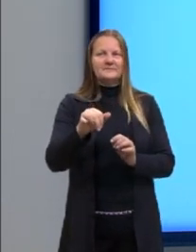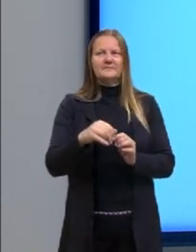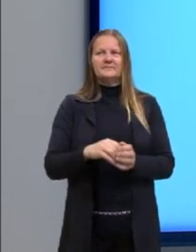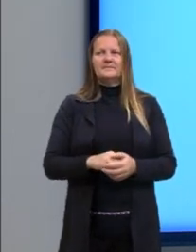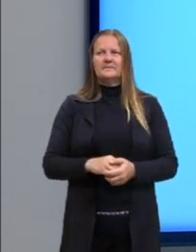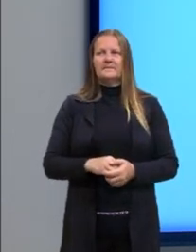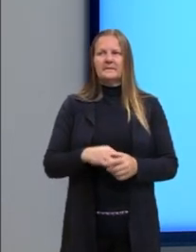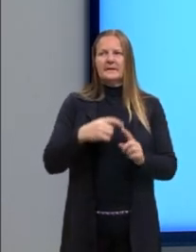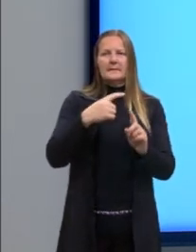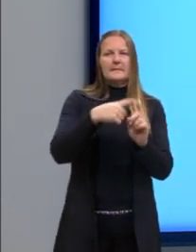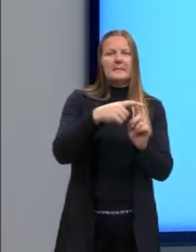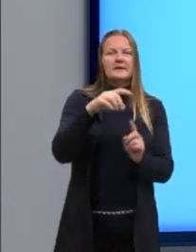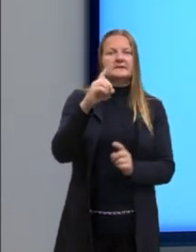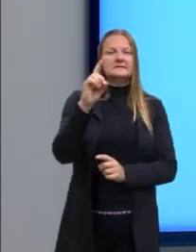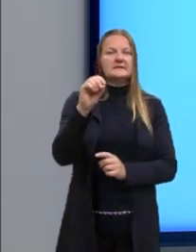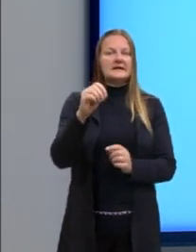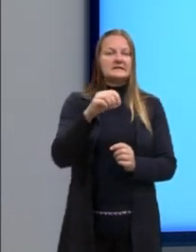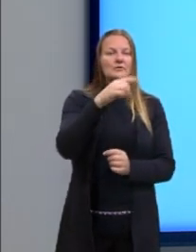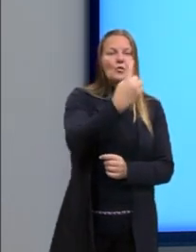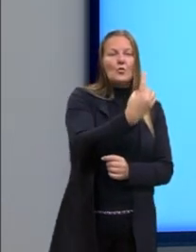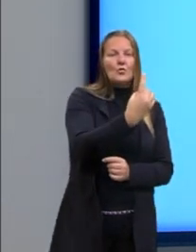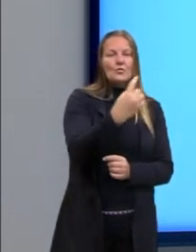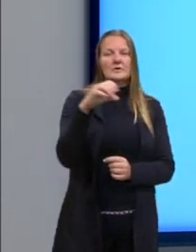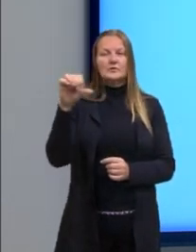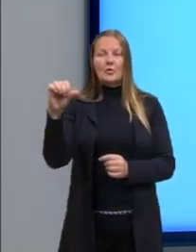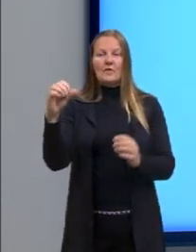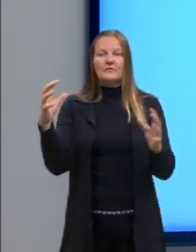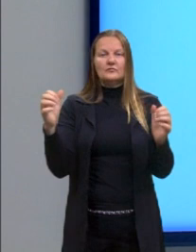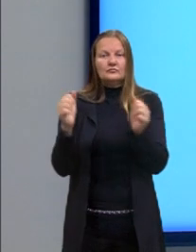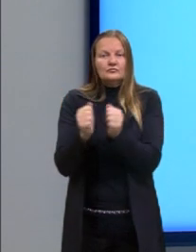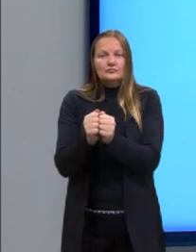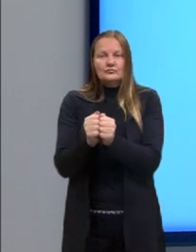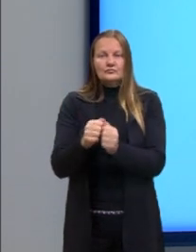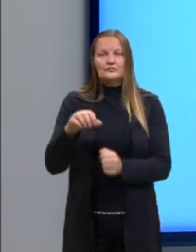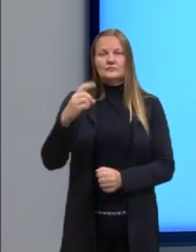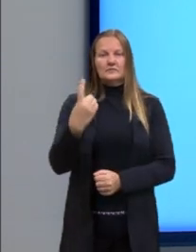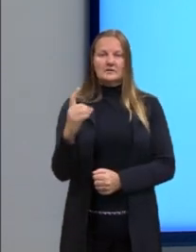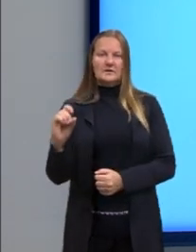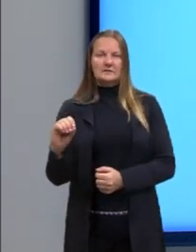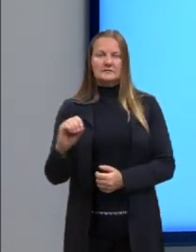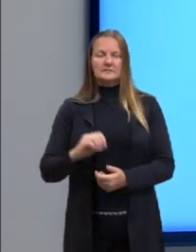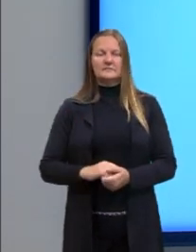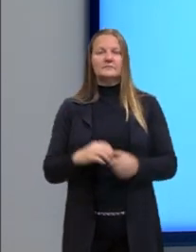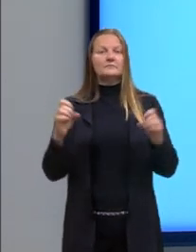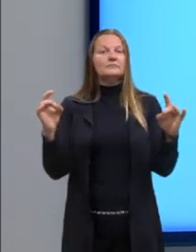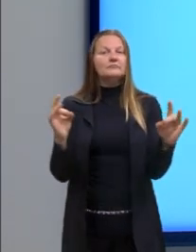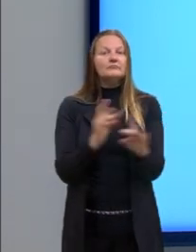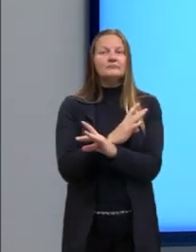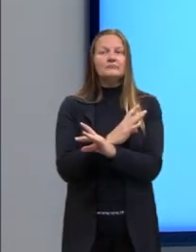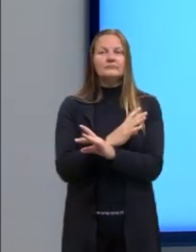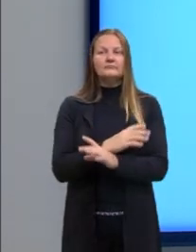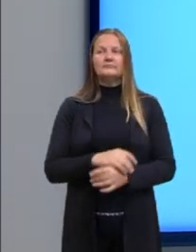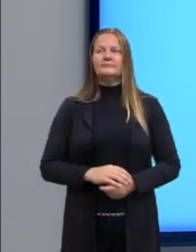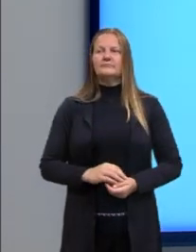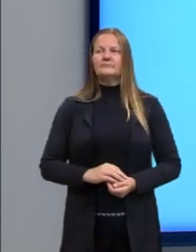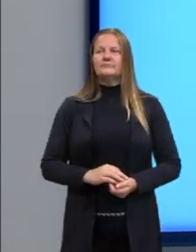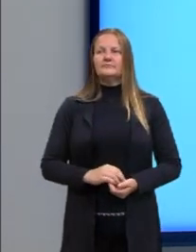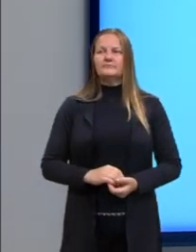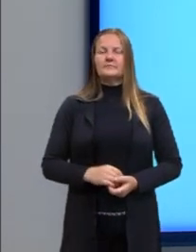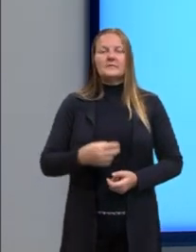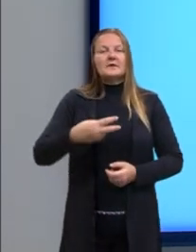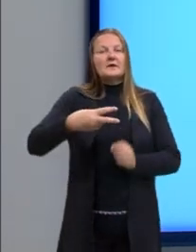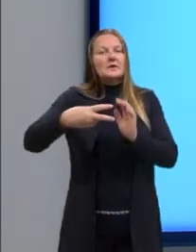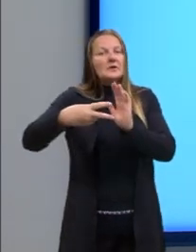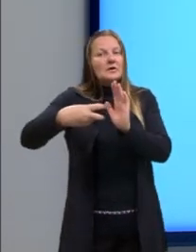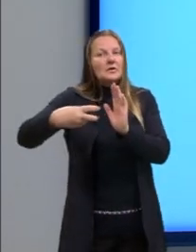coloquei o mais 10, juntando o 9 e o 1. Prontinho. O que eu notei ainda? Que